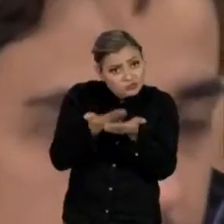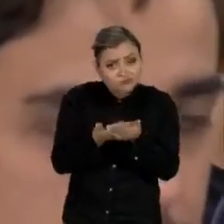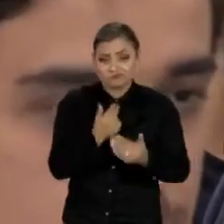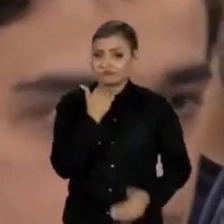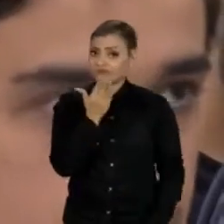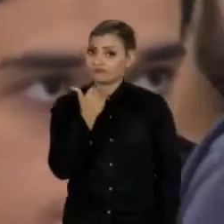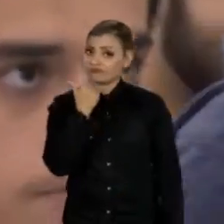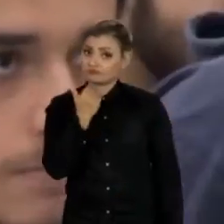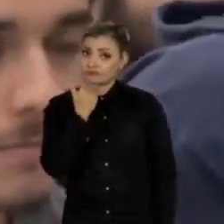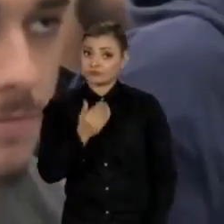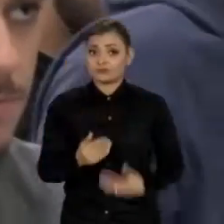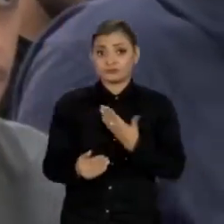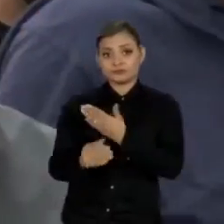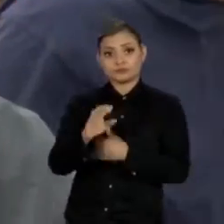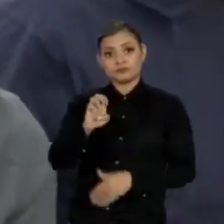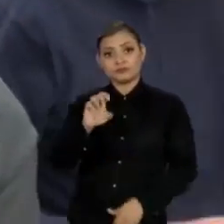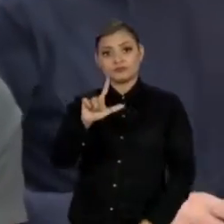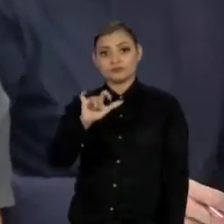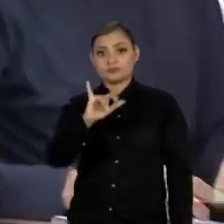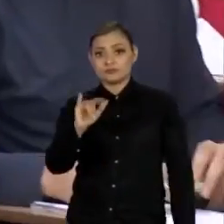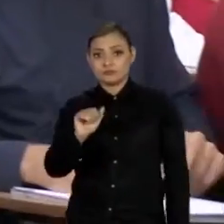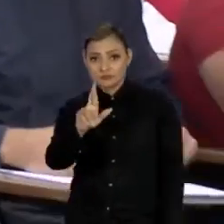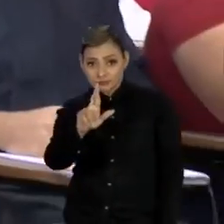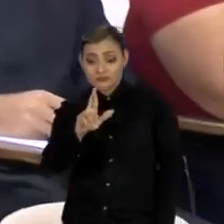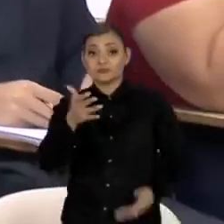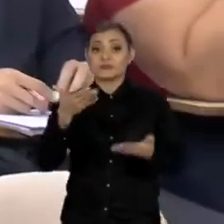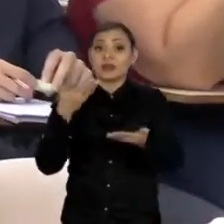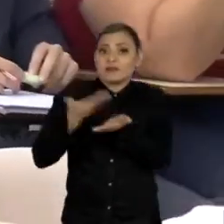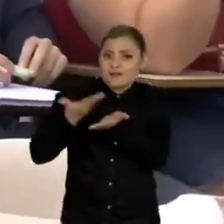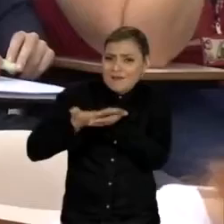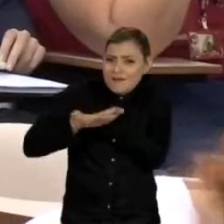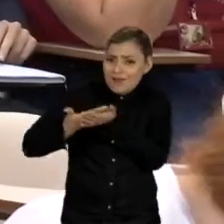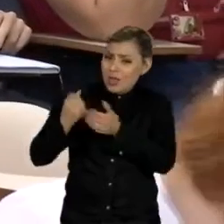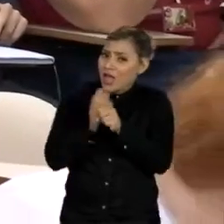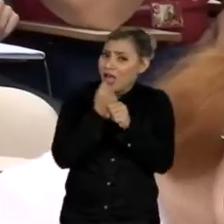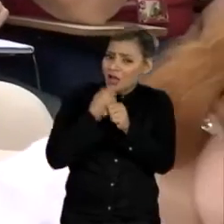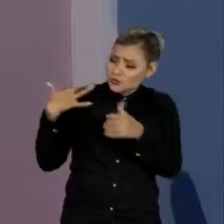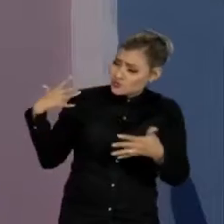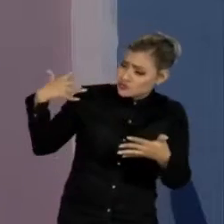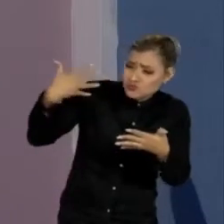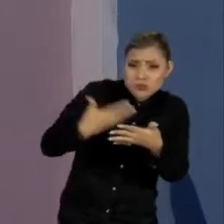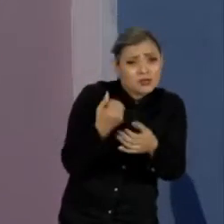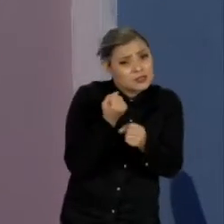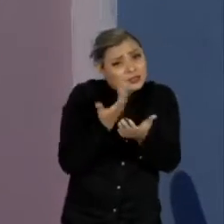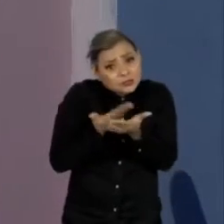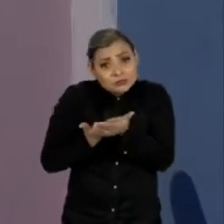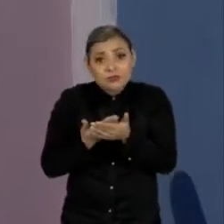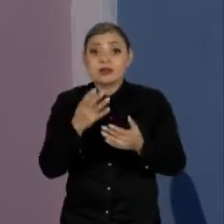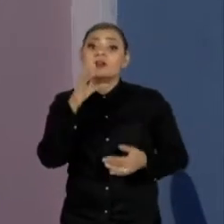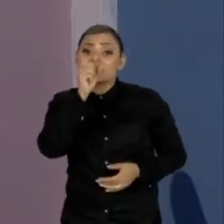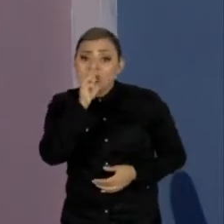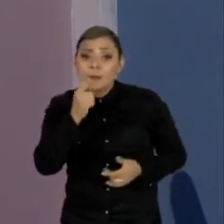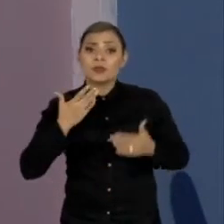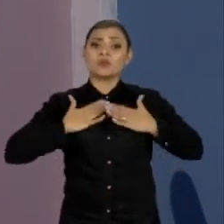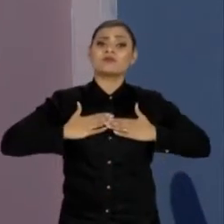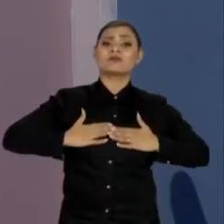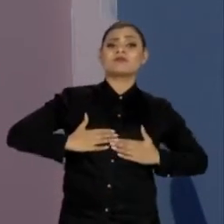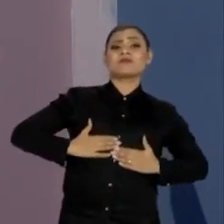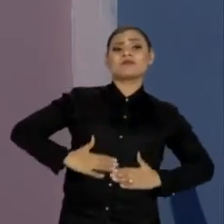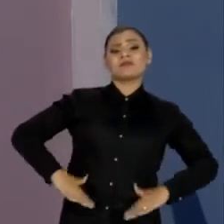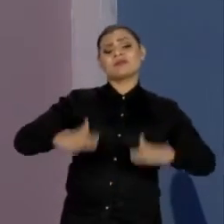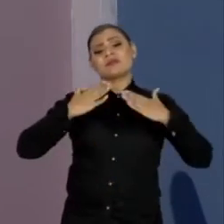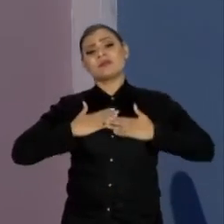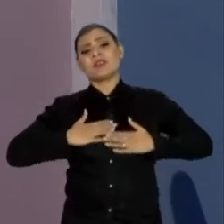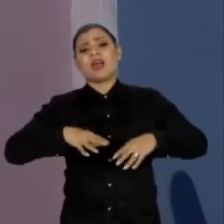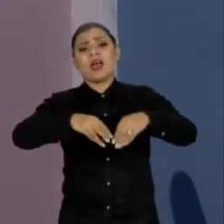É isso que Eliezer pretende fazer depois de um ano todo de dedicação aos estudos. Sábado eu pretendo estar na praia, relaxando, sentado na